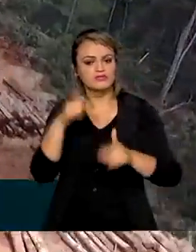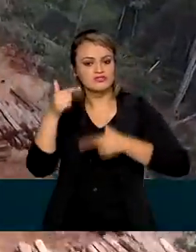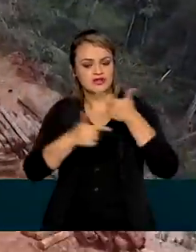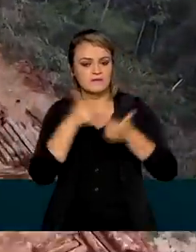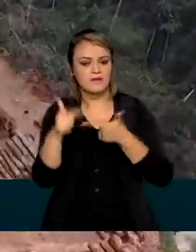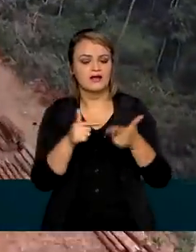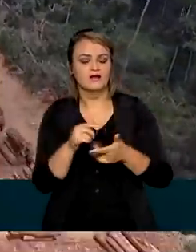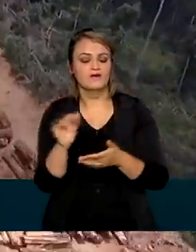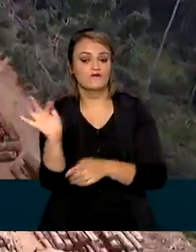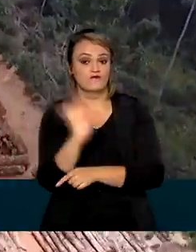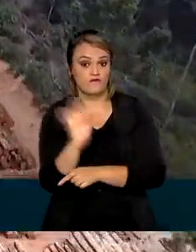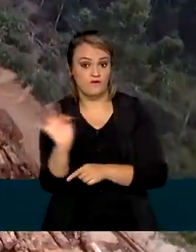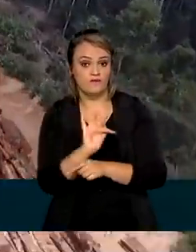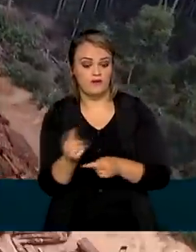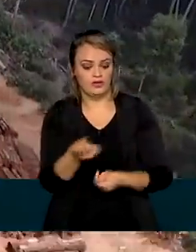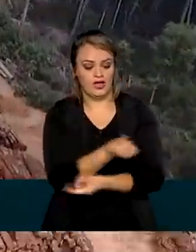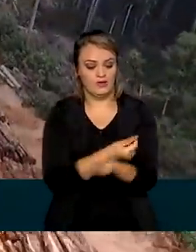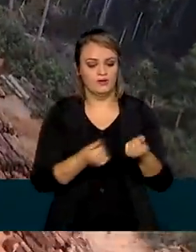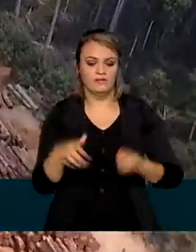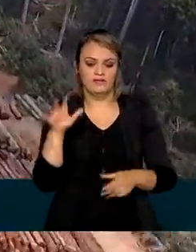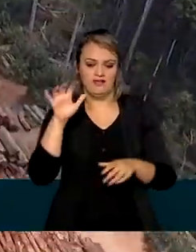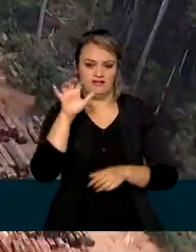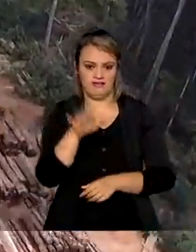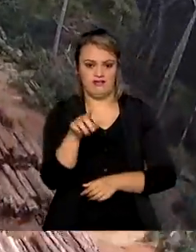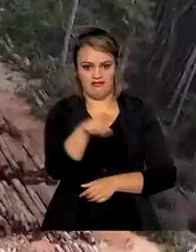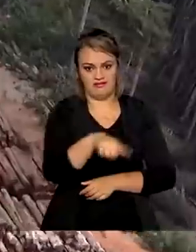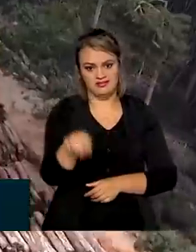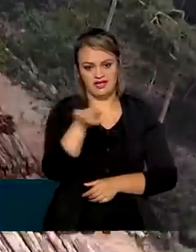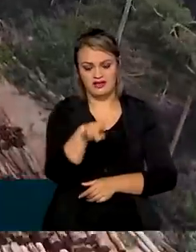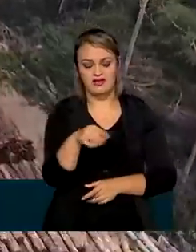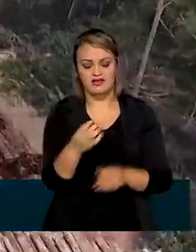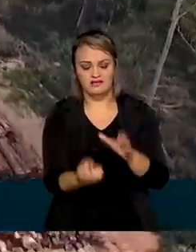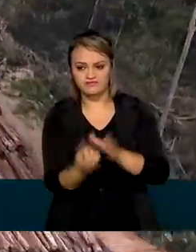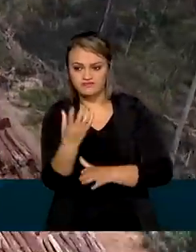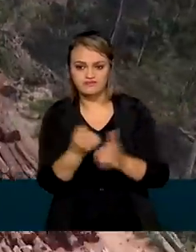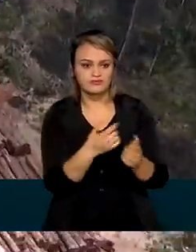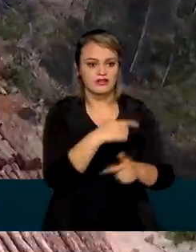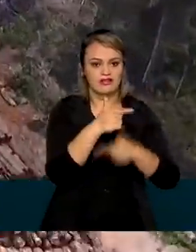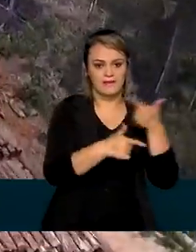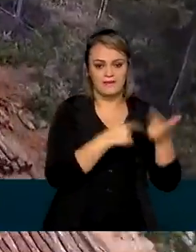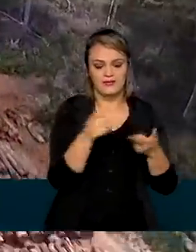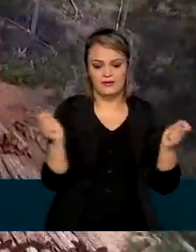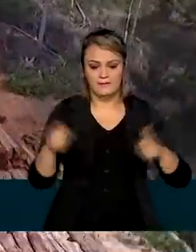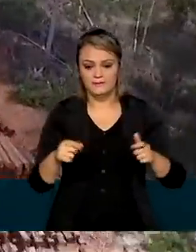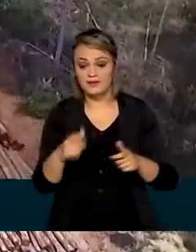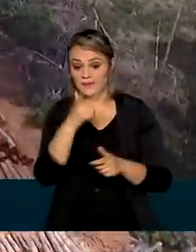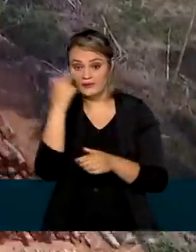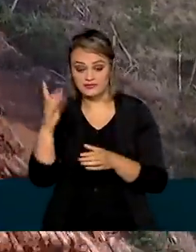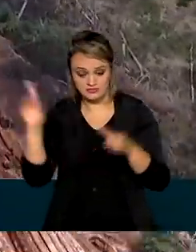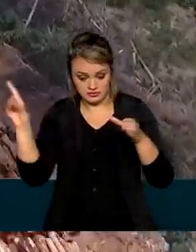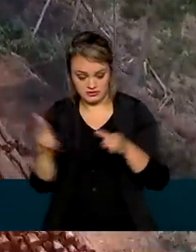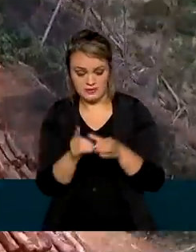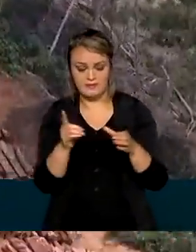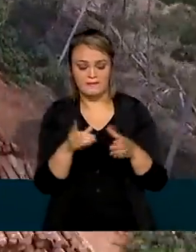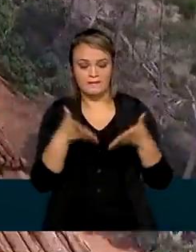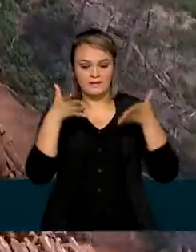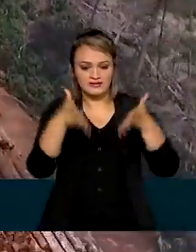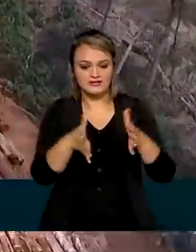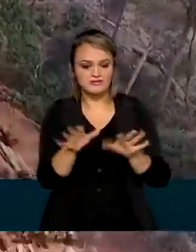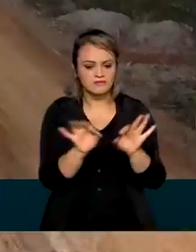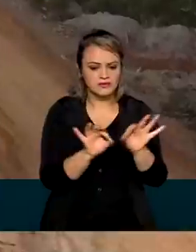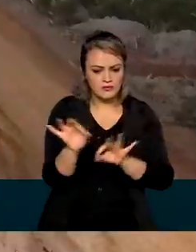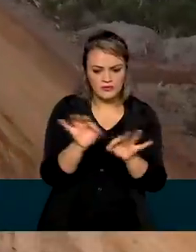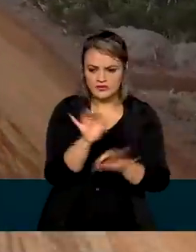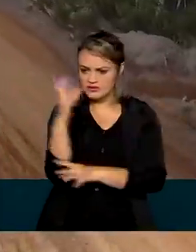formalização da economia local, o que ajuda na geração de renda. Os concessionários vão poder fazer o manejo